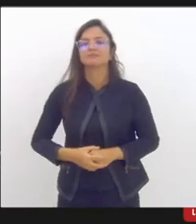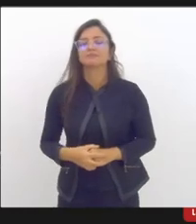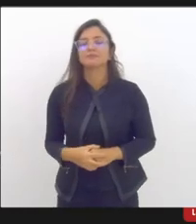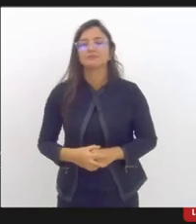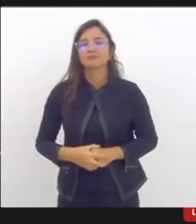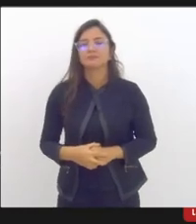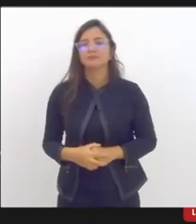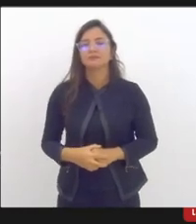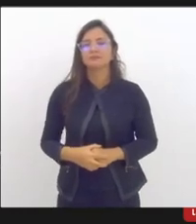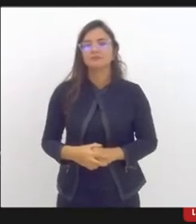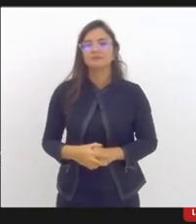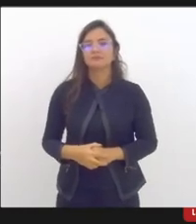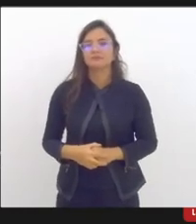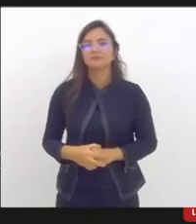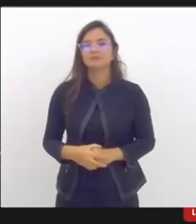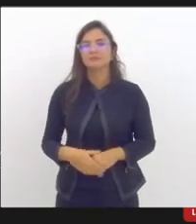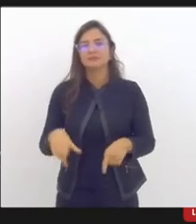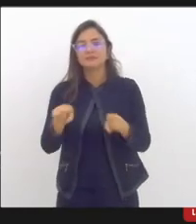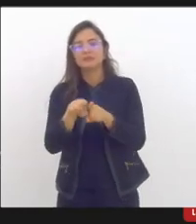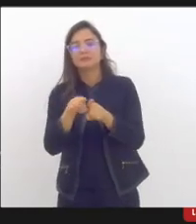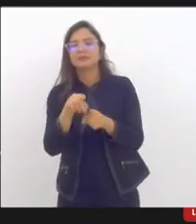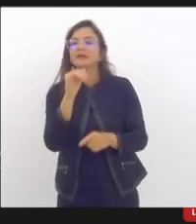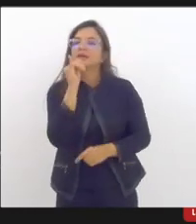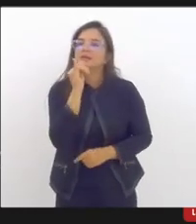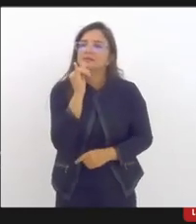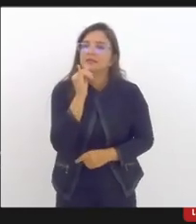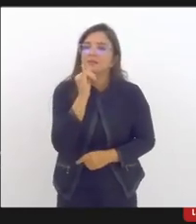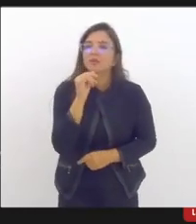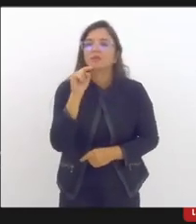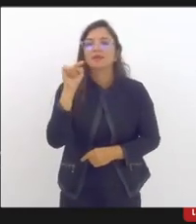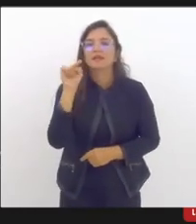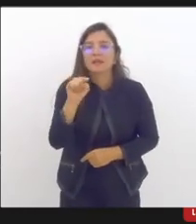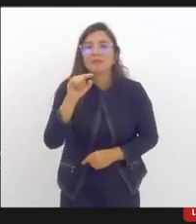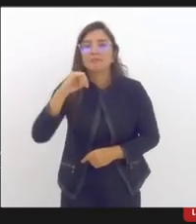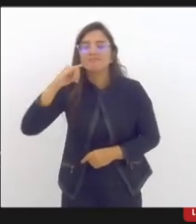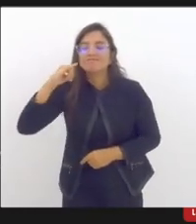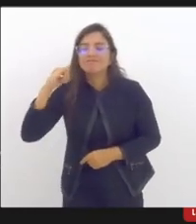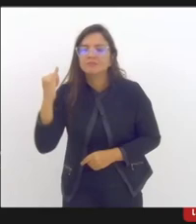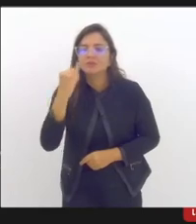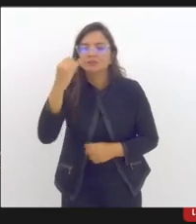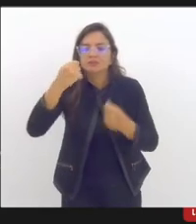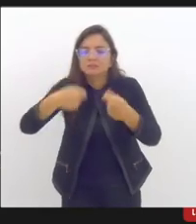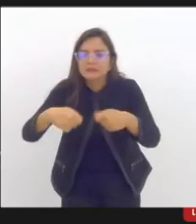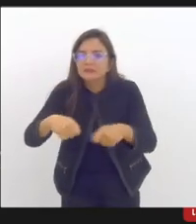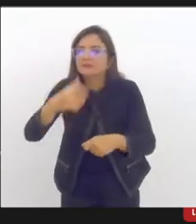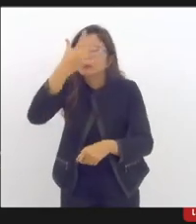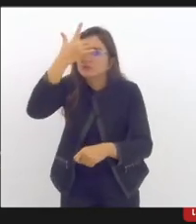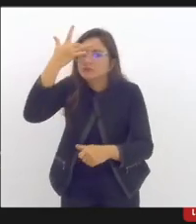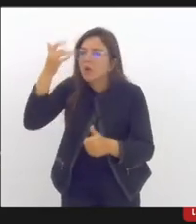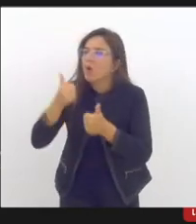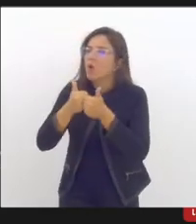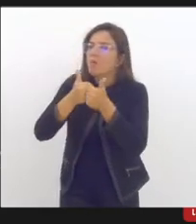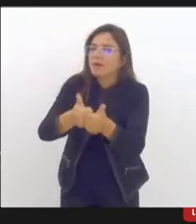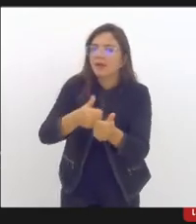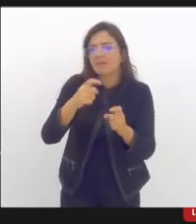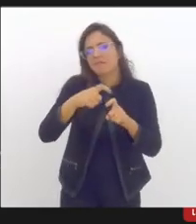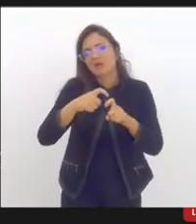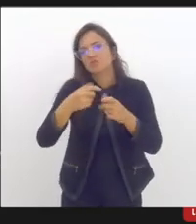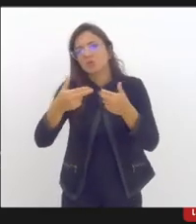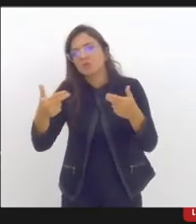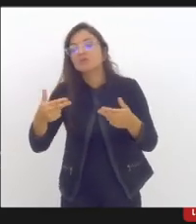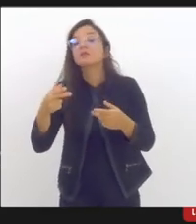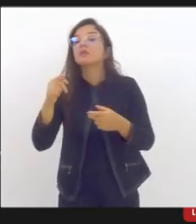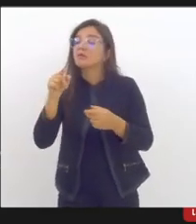situações em que seja identificada a necessidade do acompanhamento de saúde mental, elas são orientadas sobre